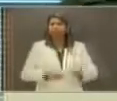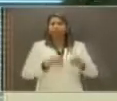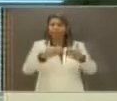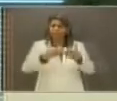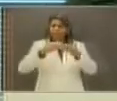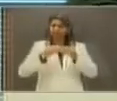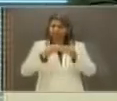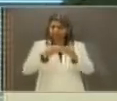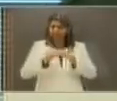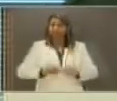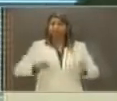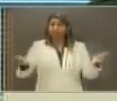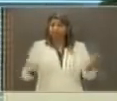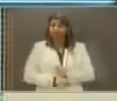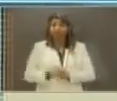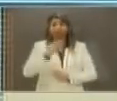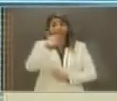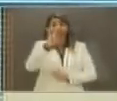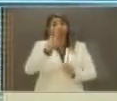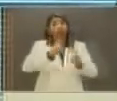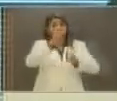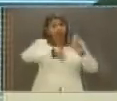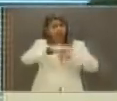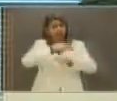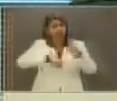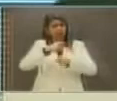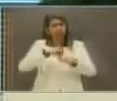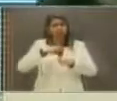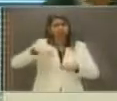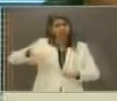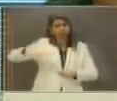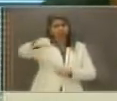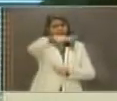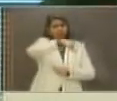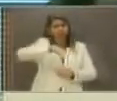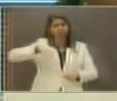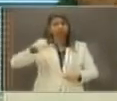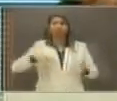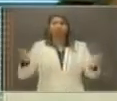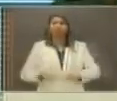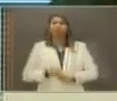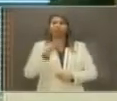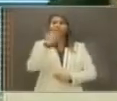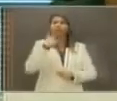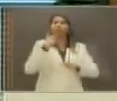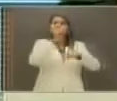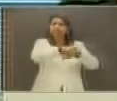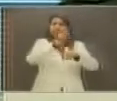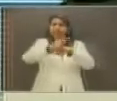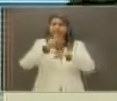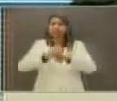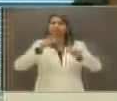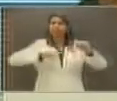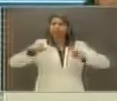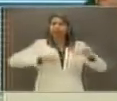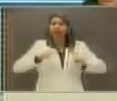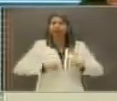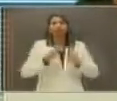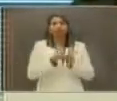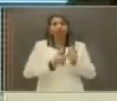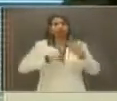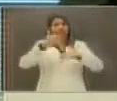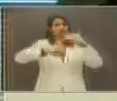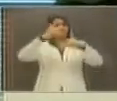espaço mais amplo na economia regional e permitir, por exemplo, a geração de emprego, de renda, desenvolvimento